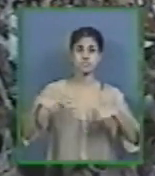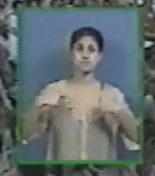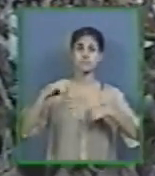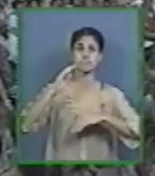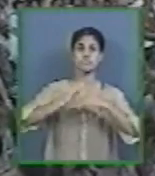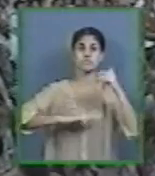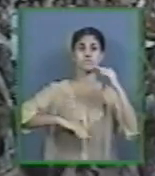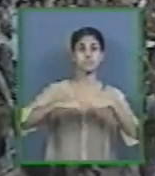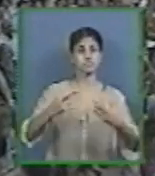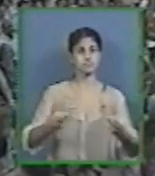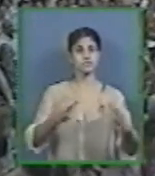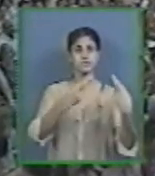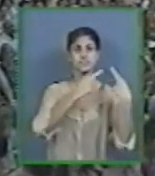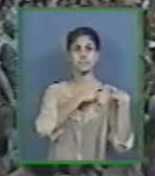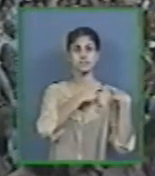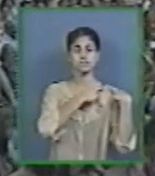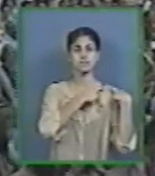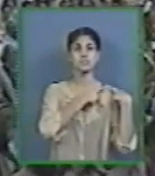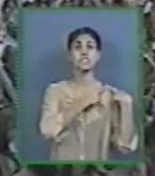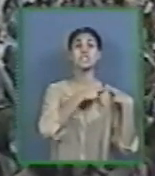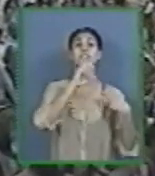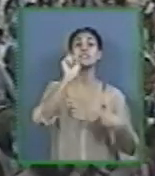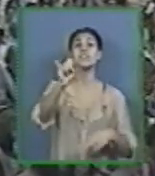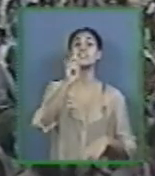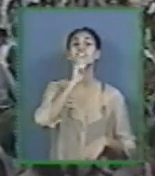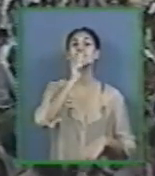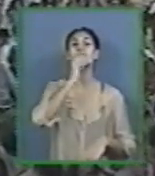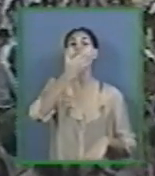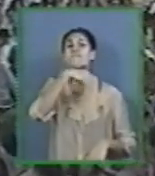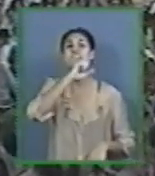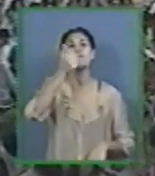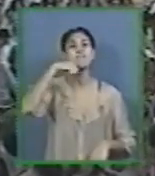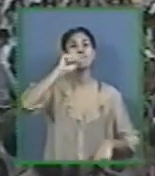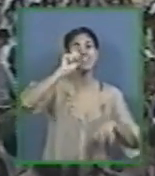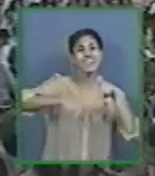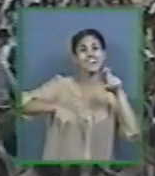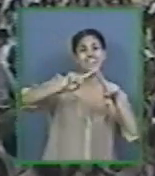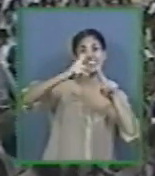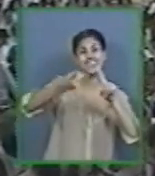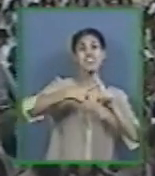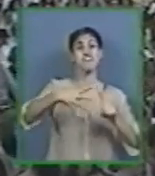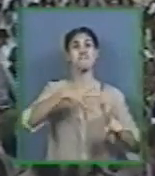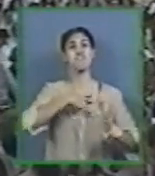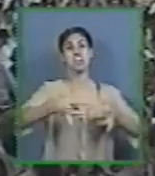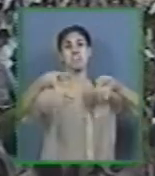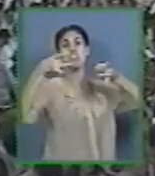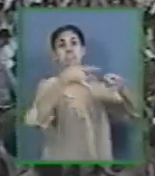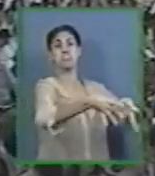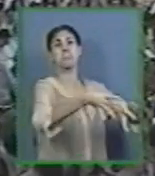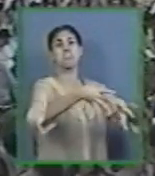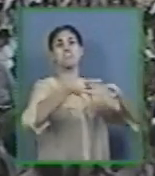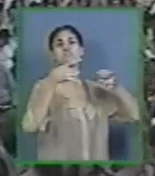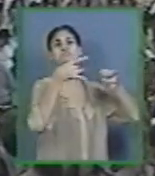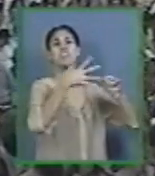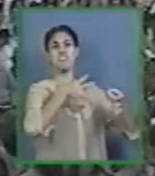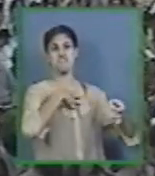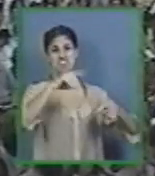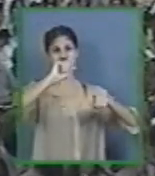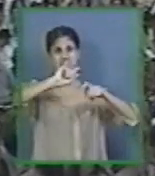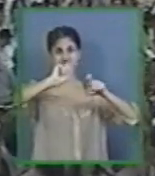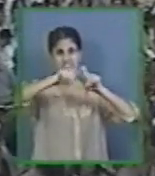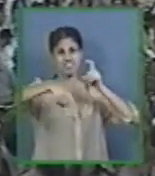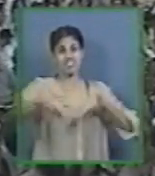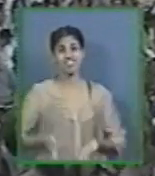Se eles abandonarem esta criança na esquina A nossa lei, os pegando Os